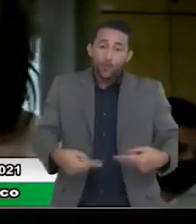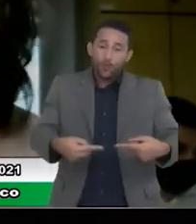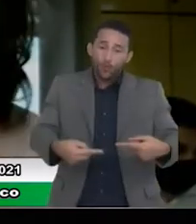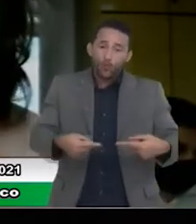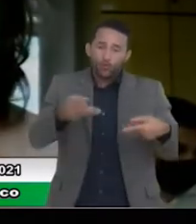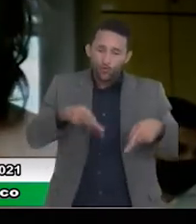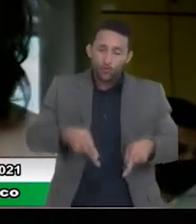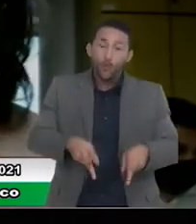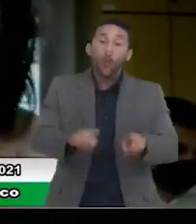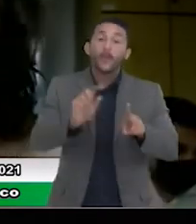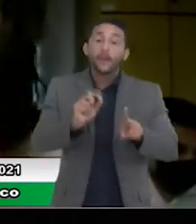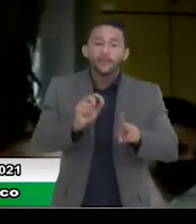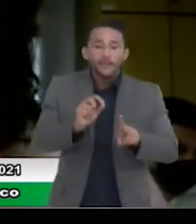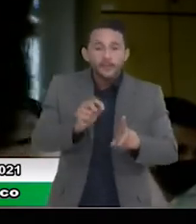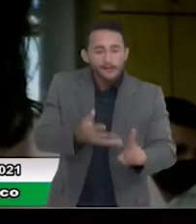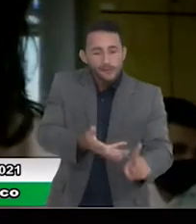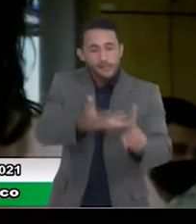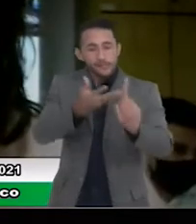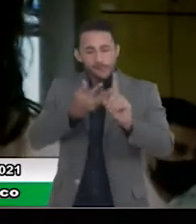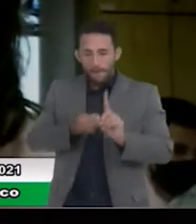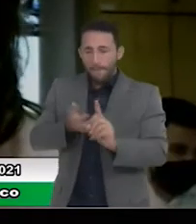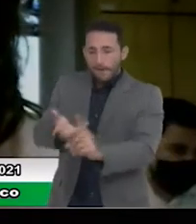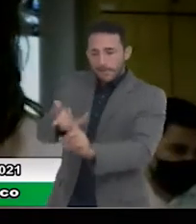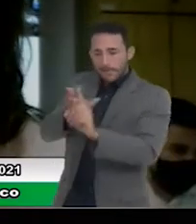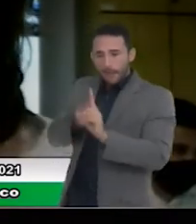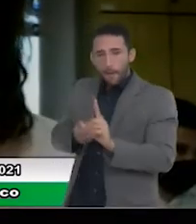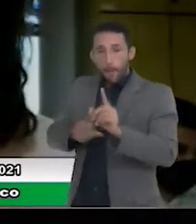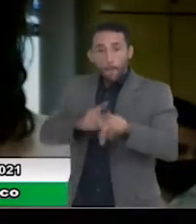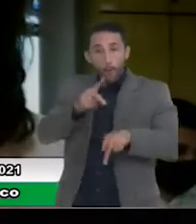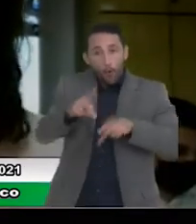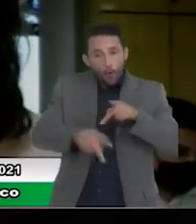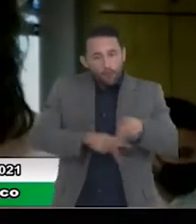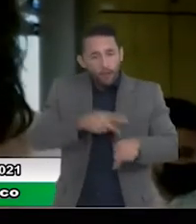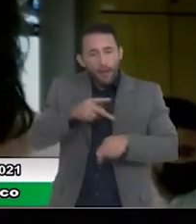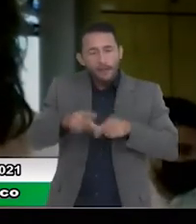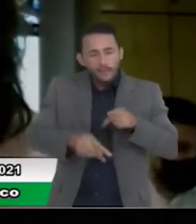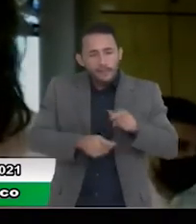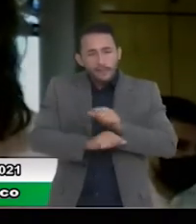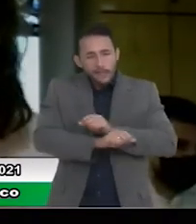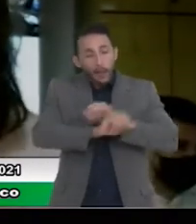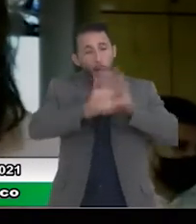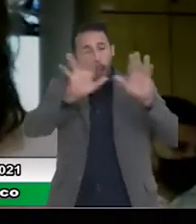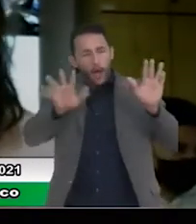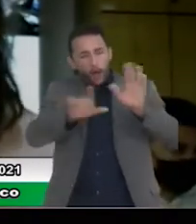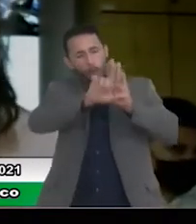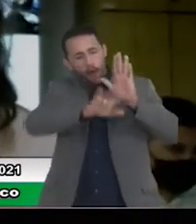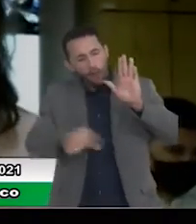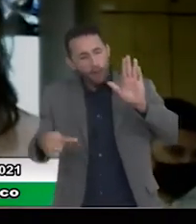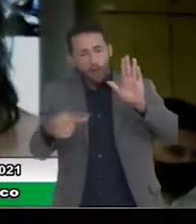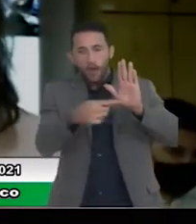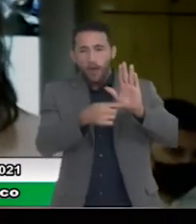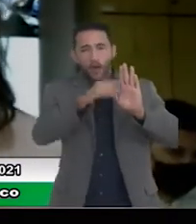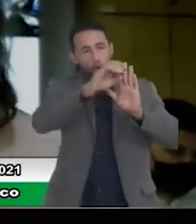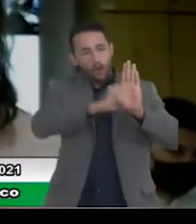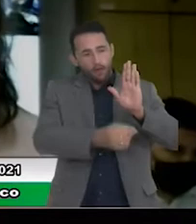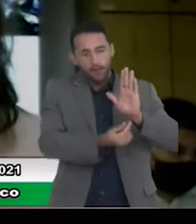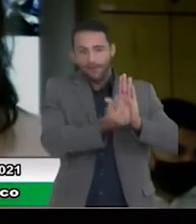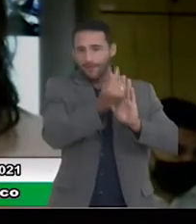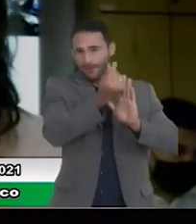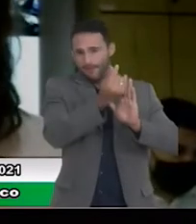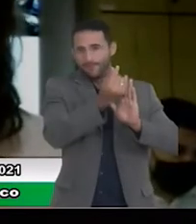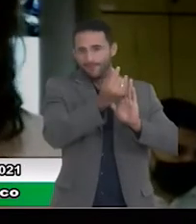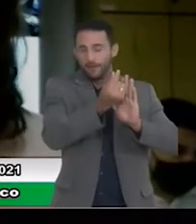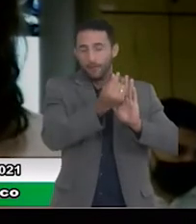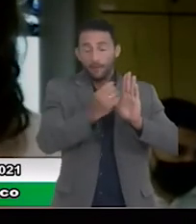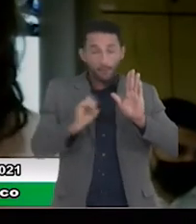pessoas dessa linguagem orçamentária, de entenderem a importância de que é tratar do orçamento, essa comissão vai ser muito importante para